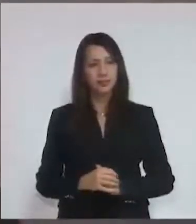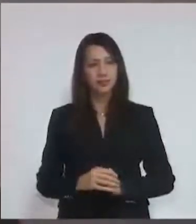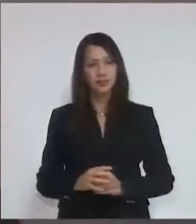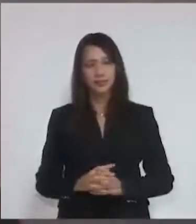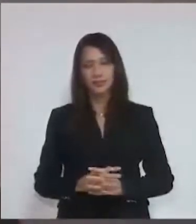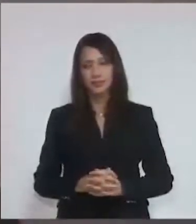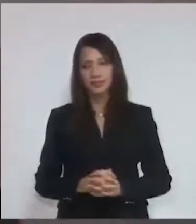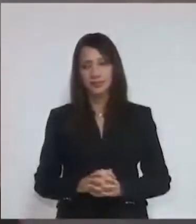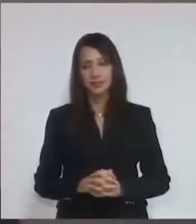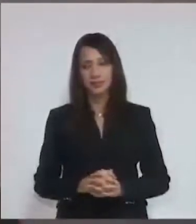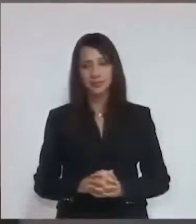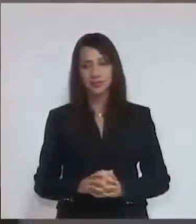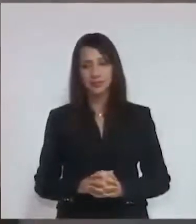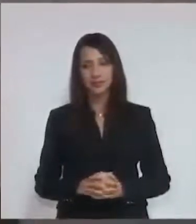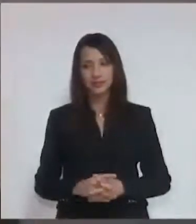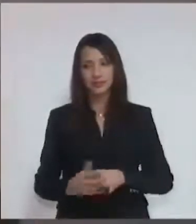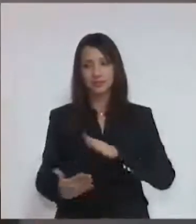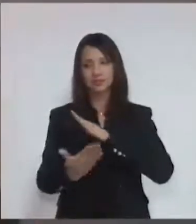não me ajudou muito.